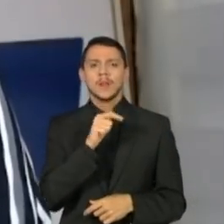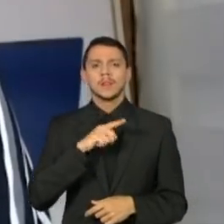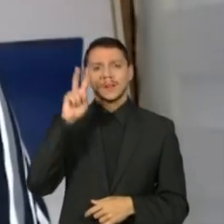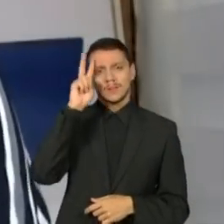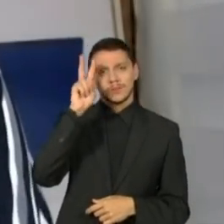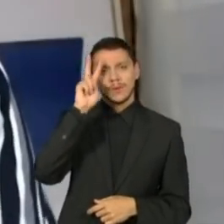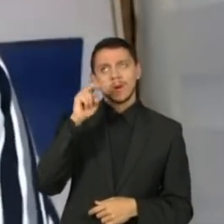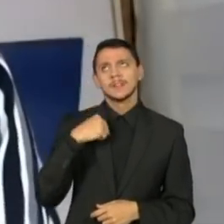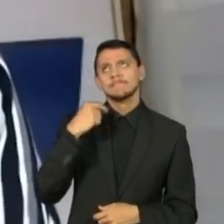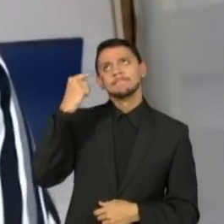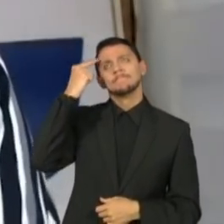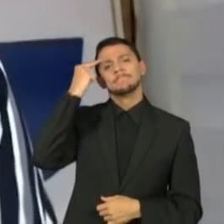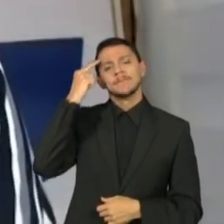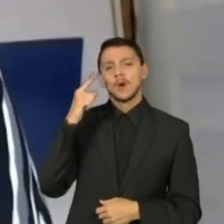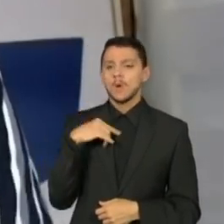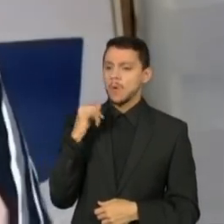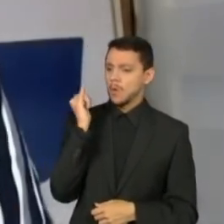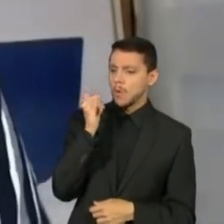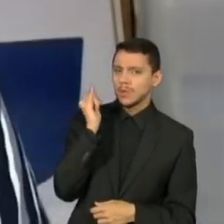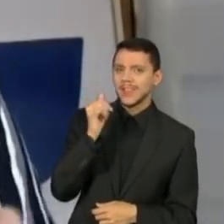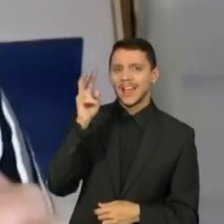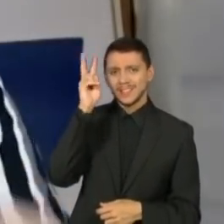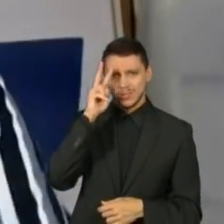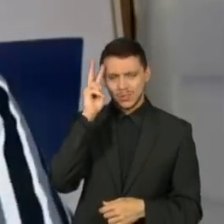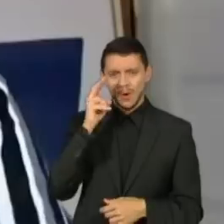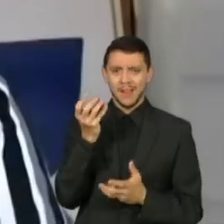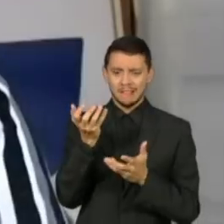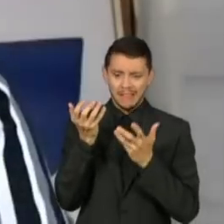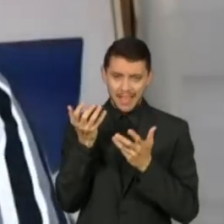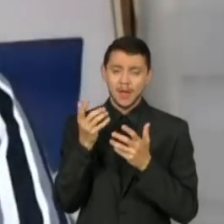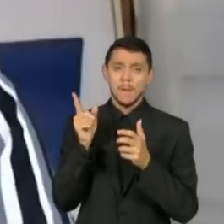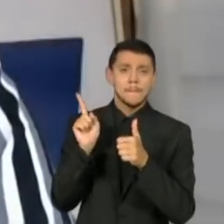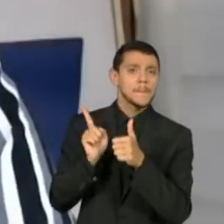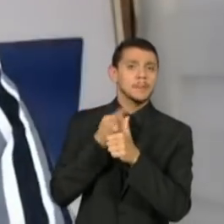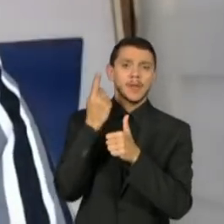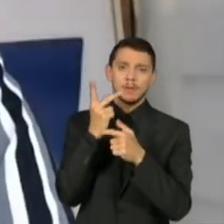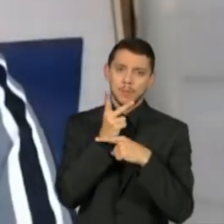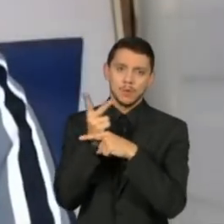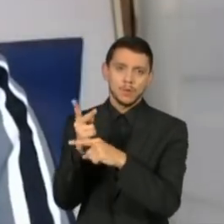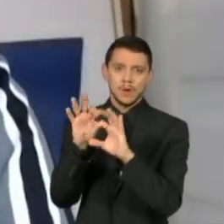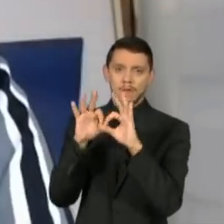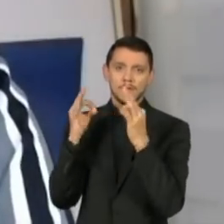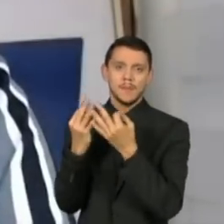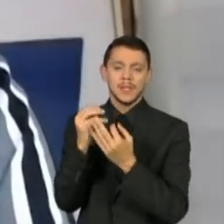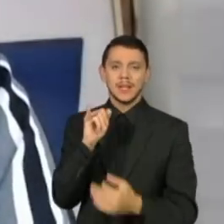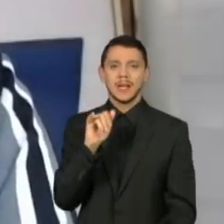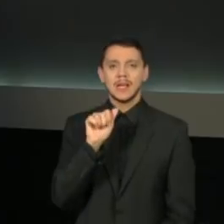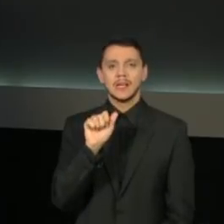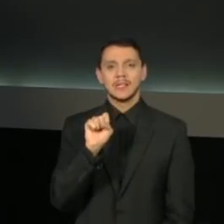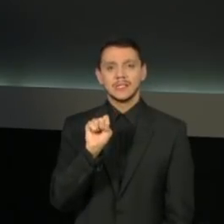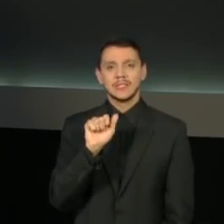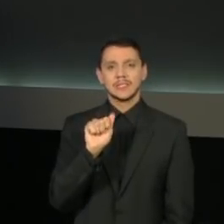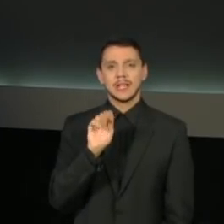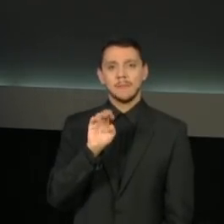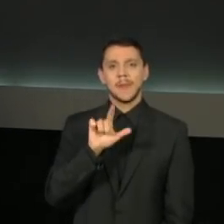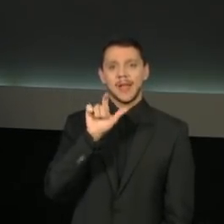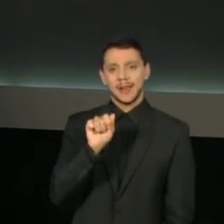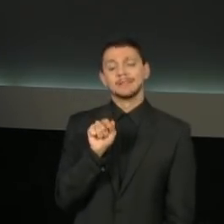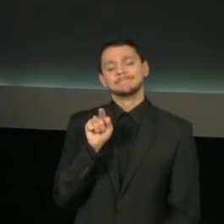contar essa história, a família da Isabela seria a primeira família que eu iria procurar e foi isso que eu fiz. Nossa, são